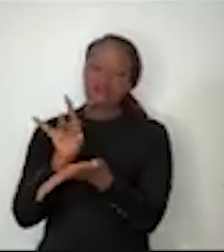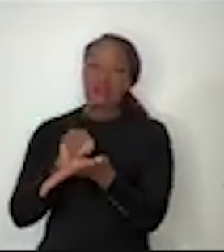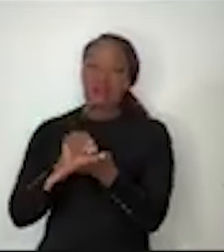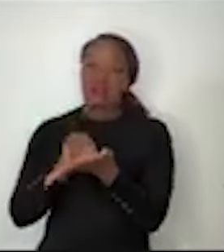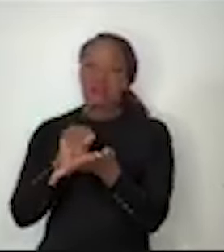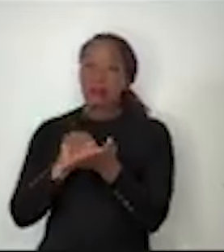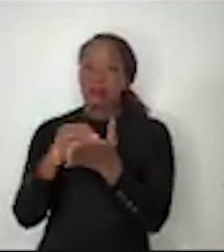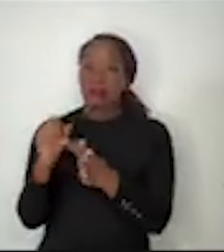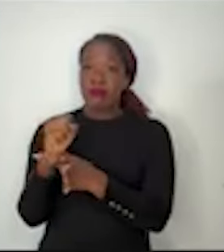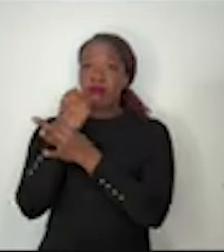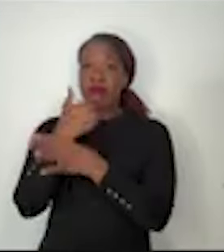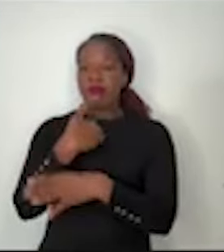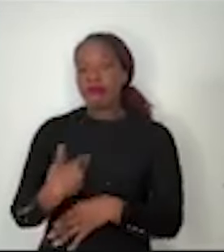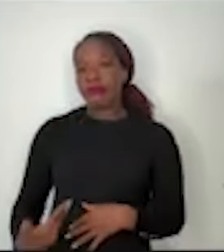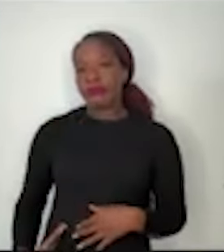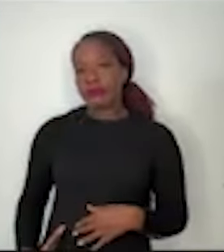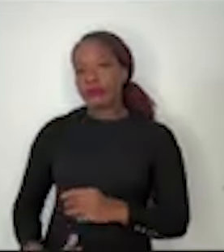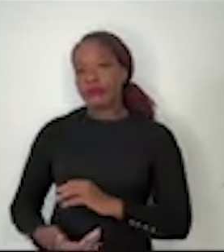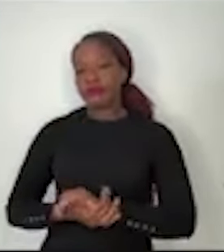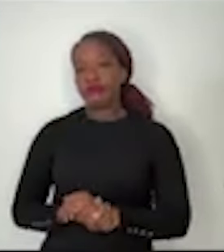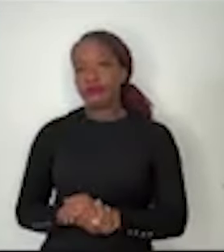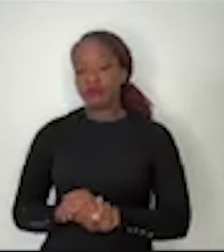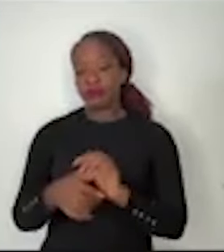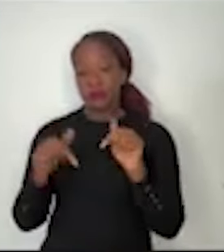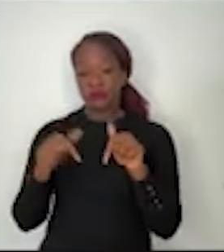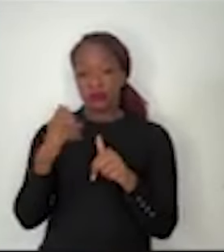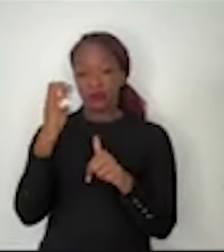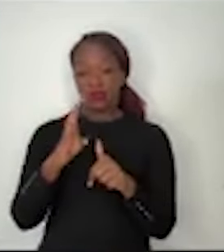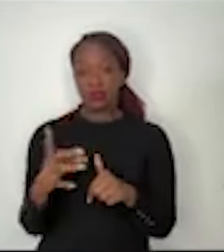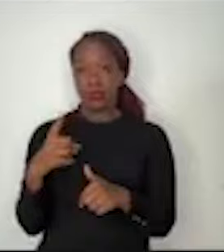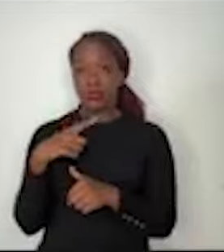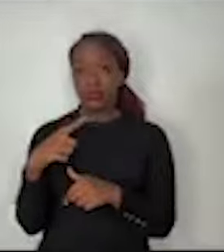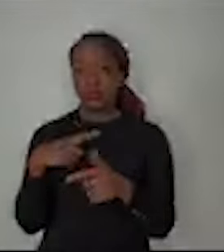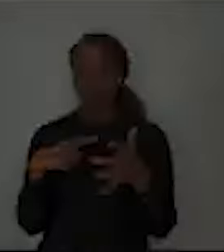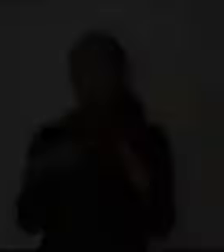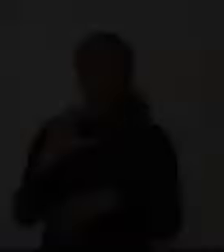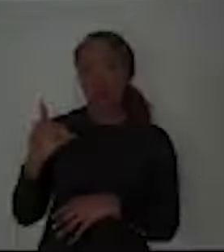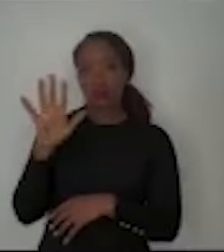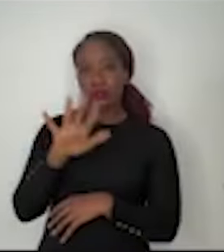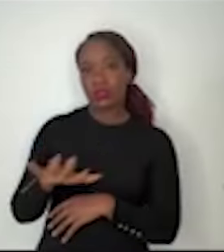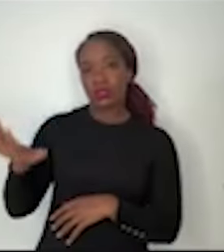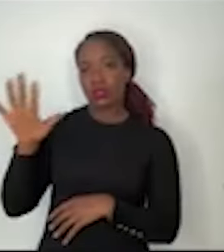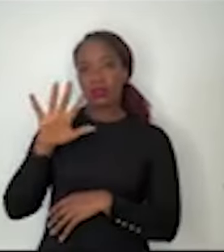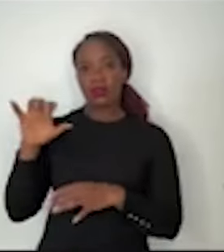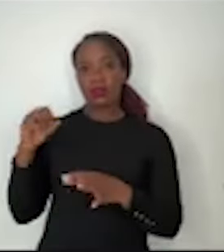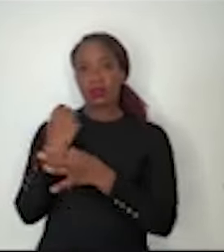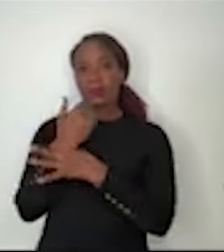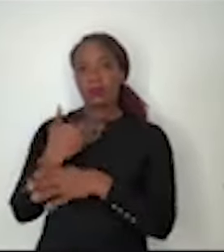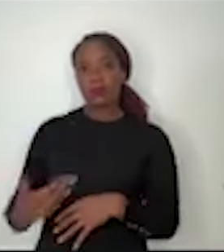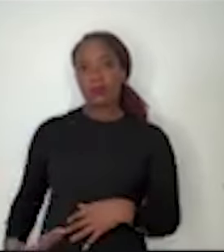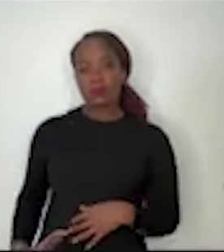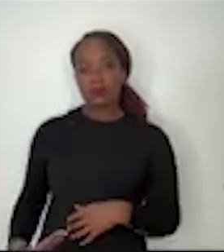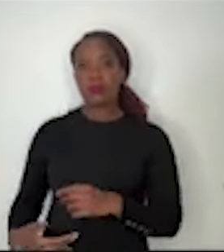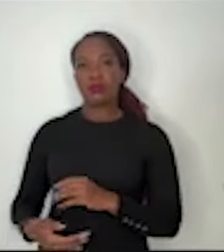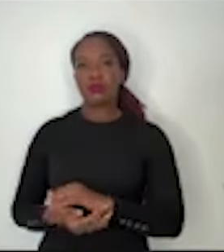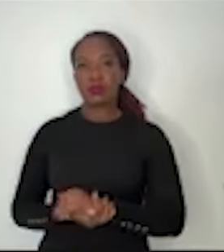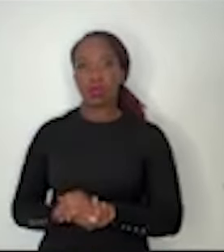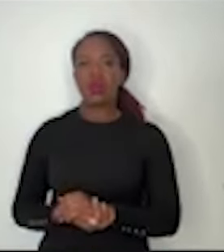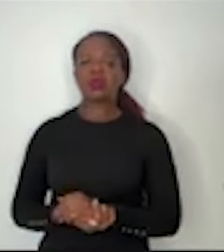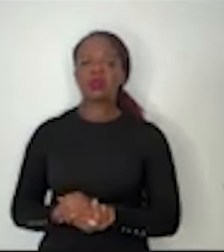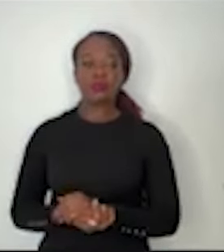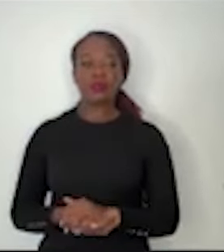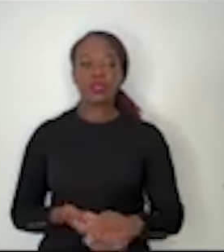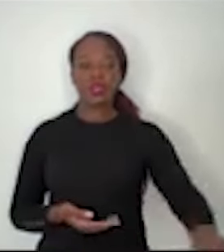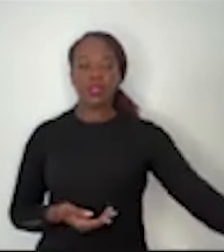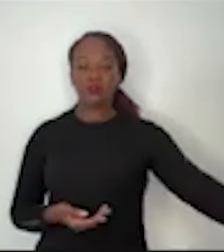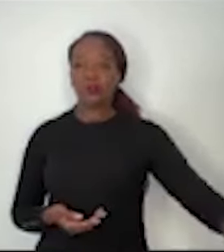Nós temos no Brasil cerca de 100% do Conselho Nacional de Justiça, e